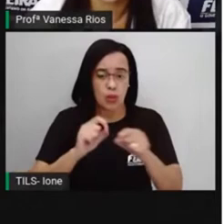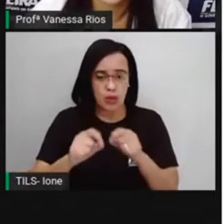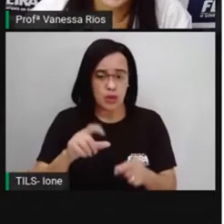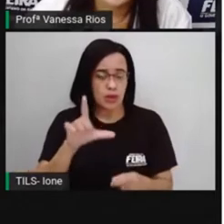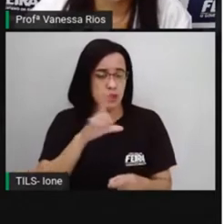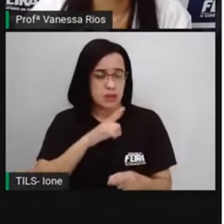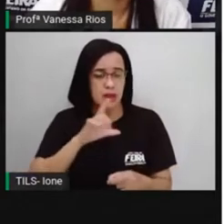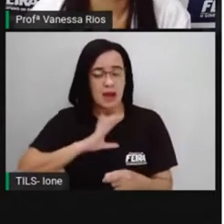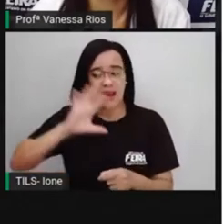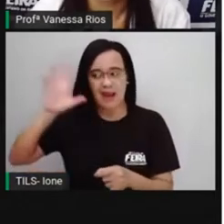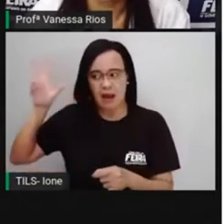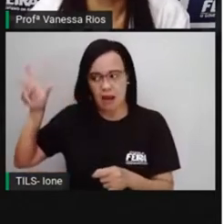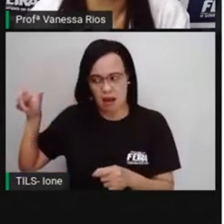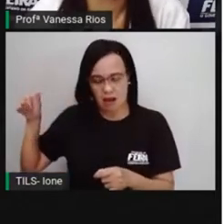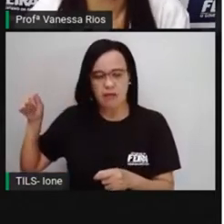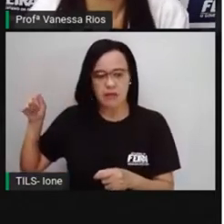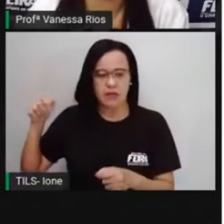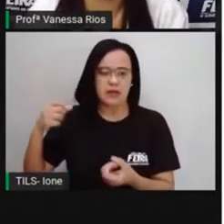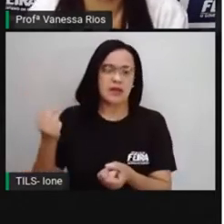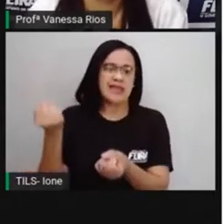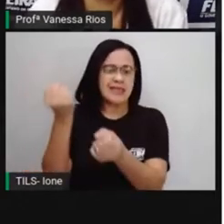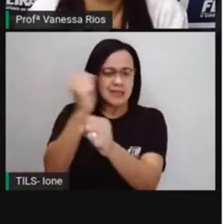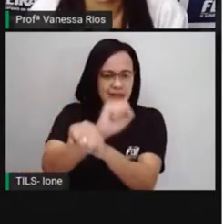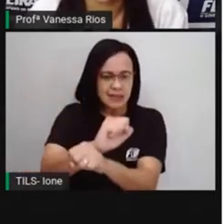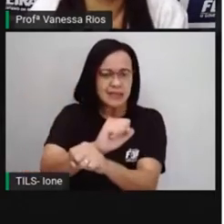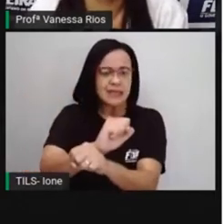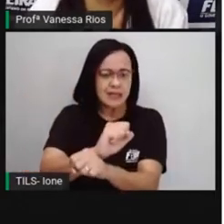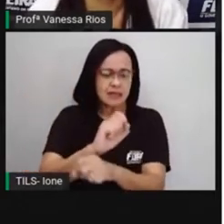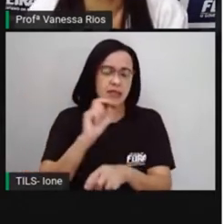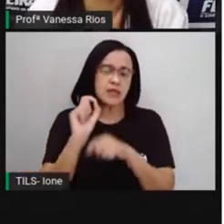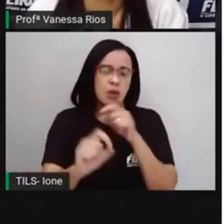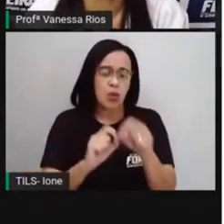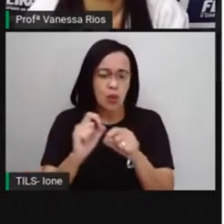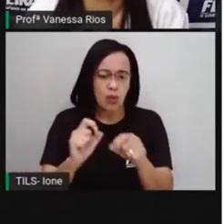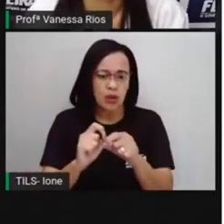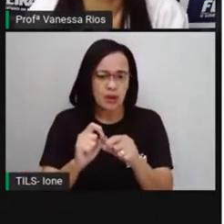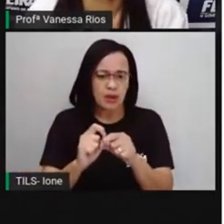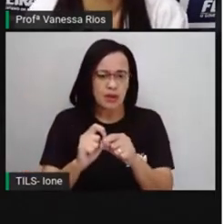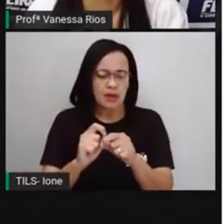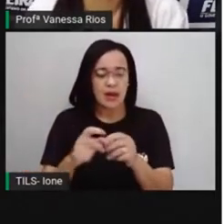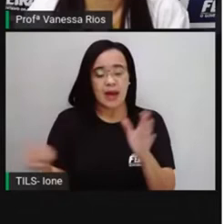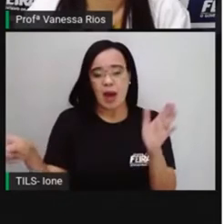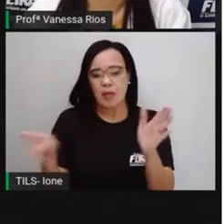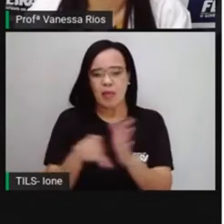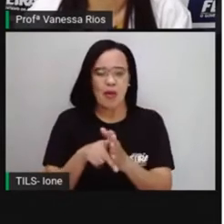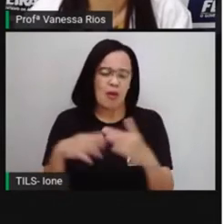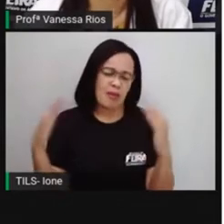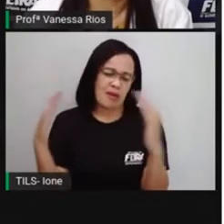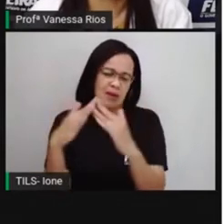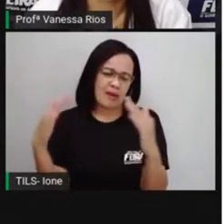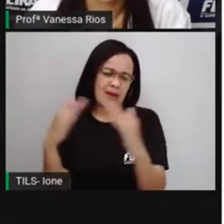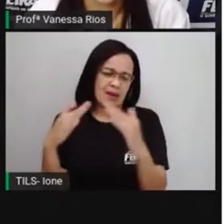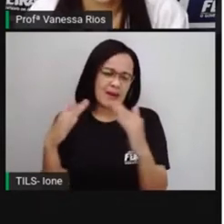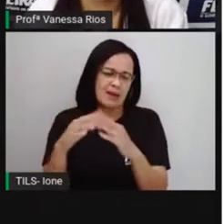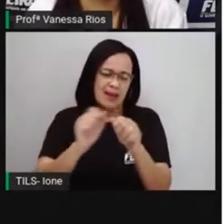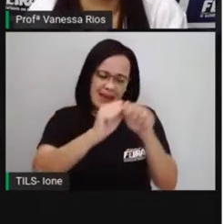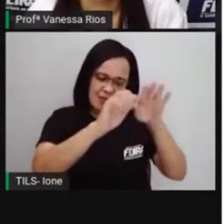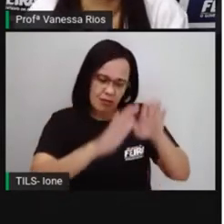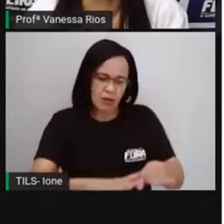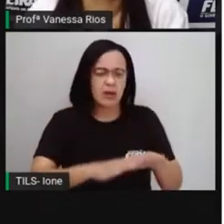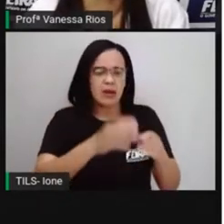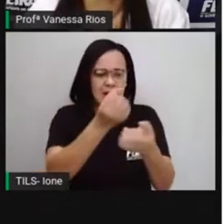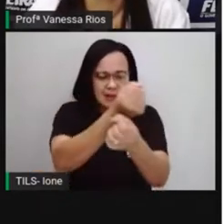doméstica e não uma escravidão mercantil. Então, os escravos, né, as pessoas que eram escravizadas na